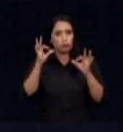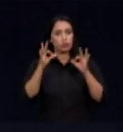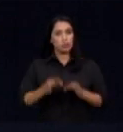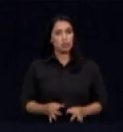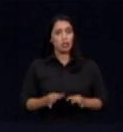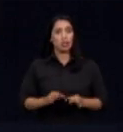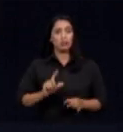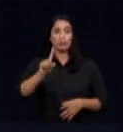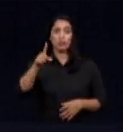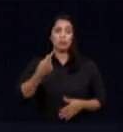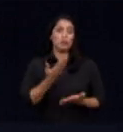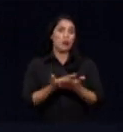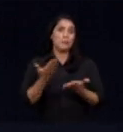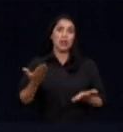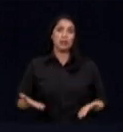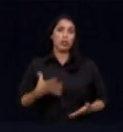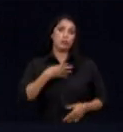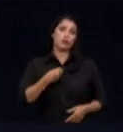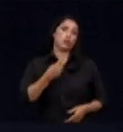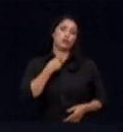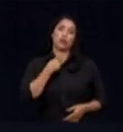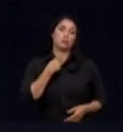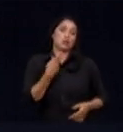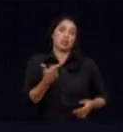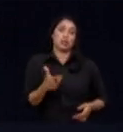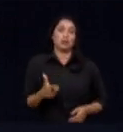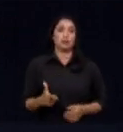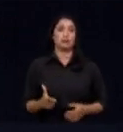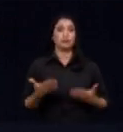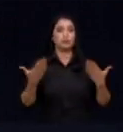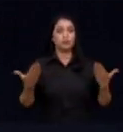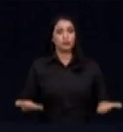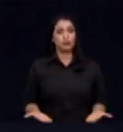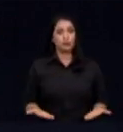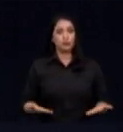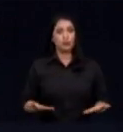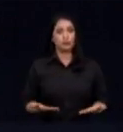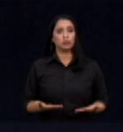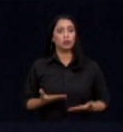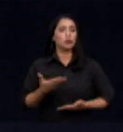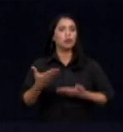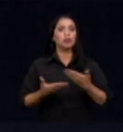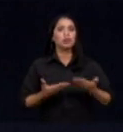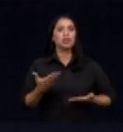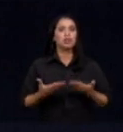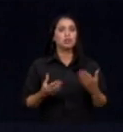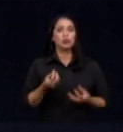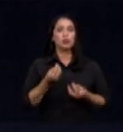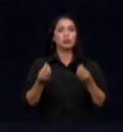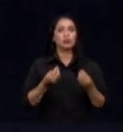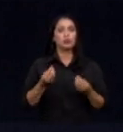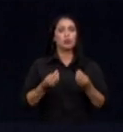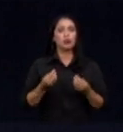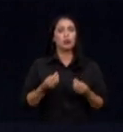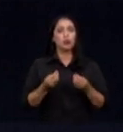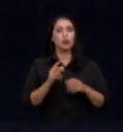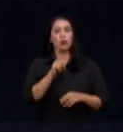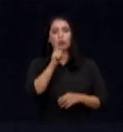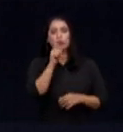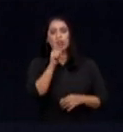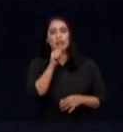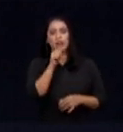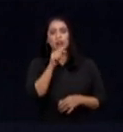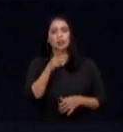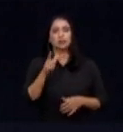não vai ser mais usada pelos seus filhos. Então, a integração lavoura-pecuária-floresta, o tratamento de reaproveitamento de água, a destinação dos